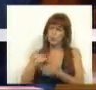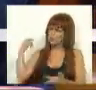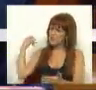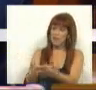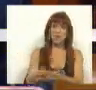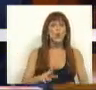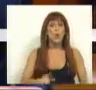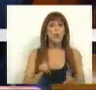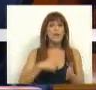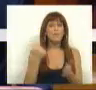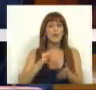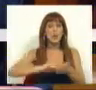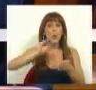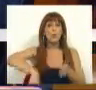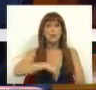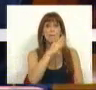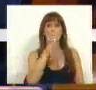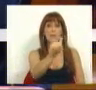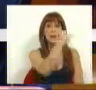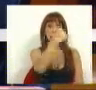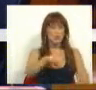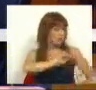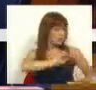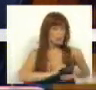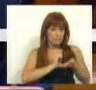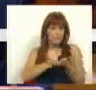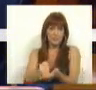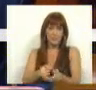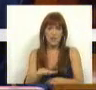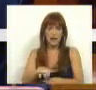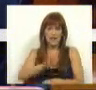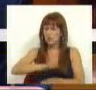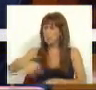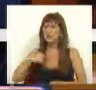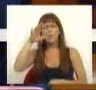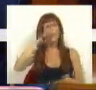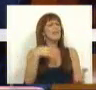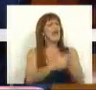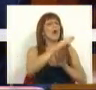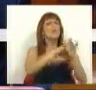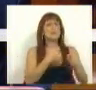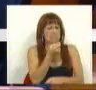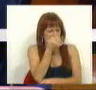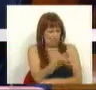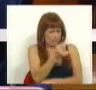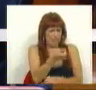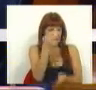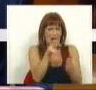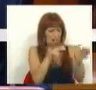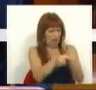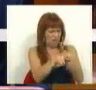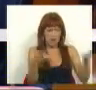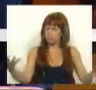Quando chegam ao fim os contratos de 1.200 bolseiros na área da ciência e o Governo lança um programa com pouquíssimas vagas